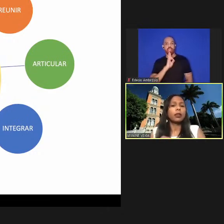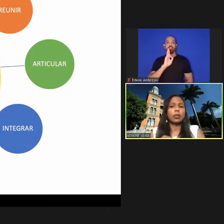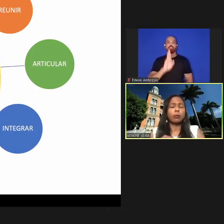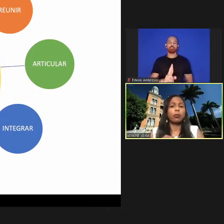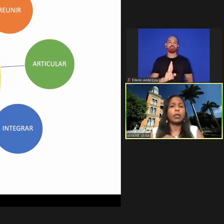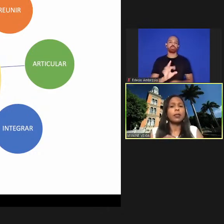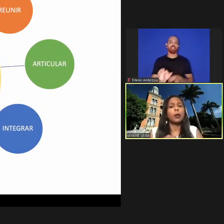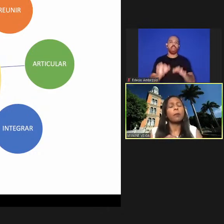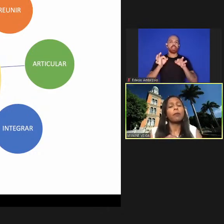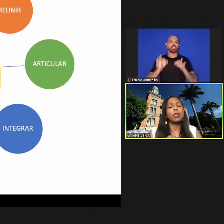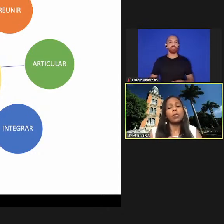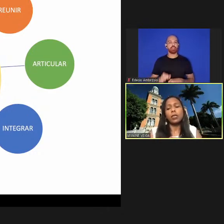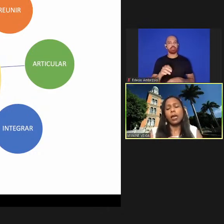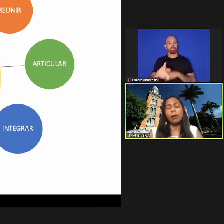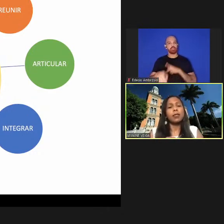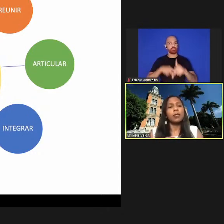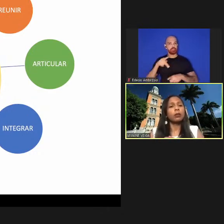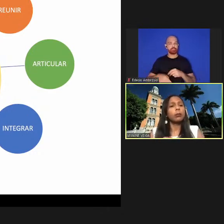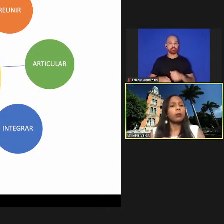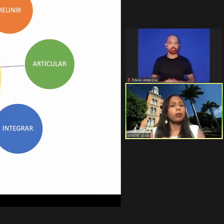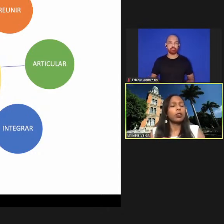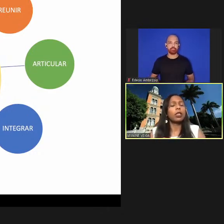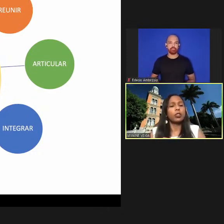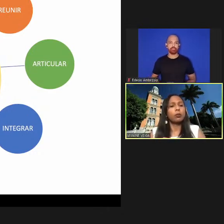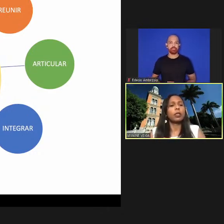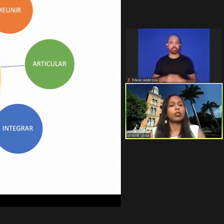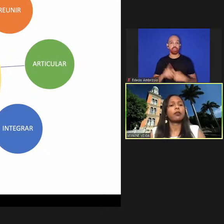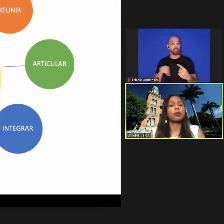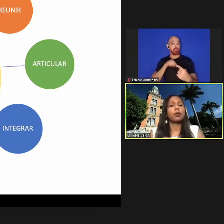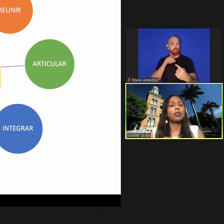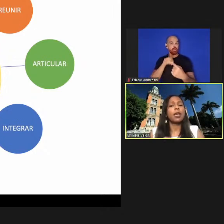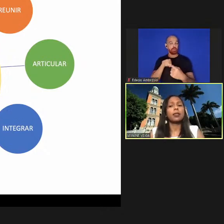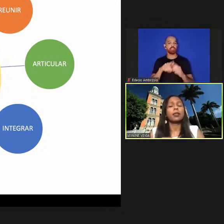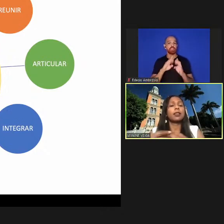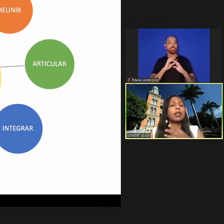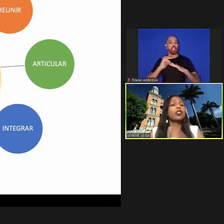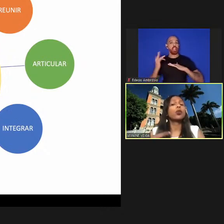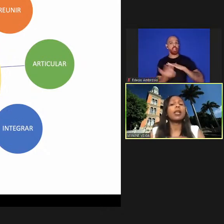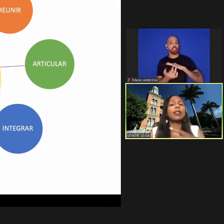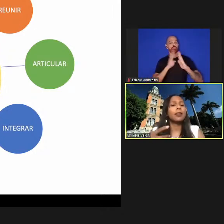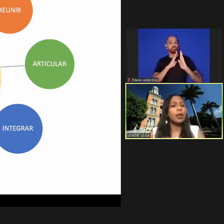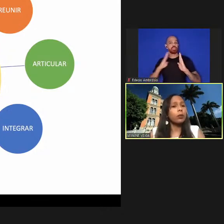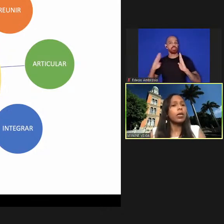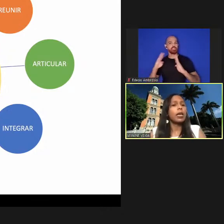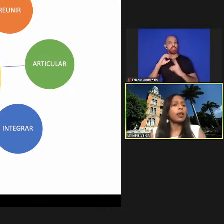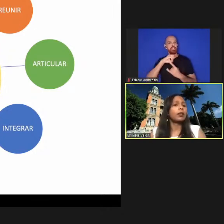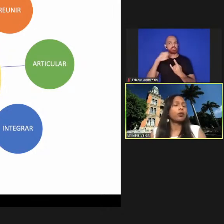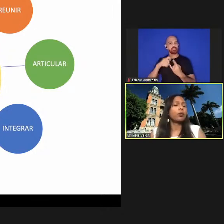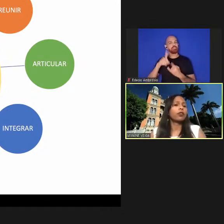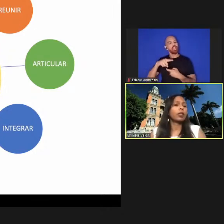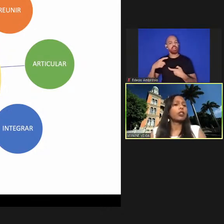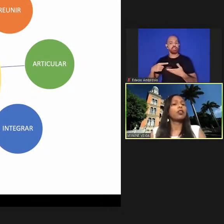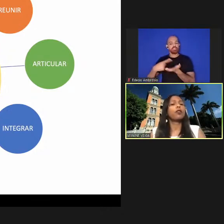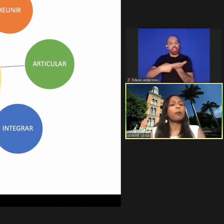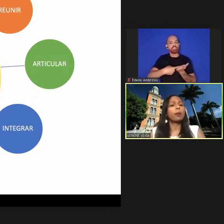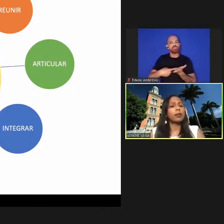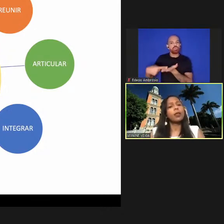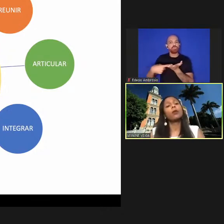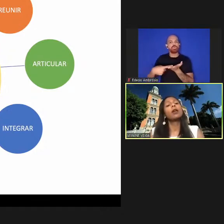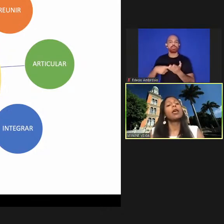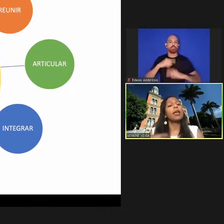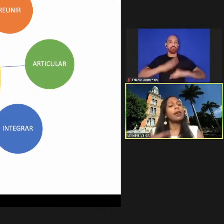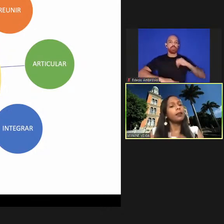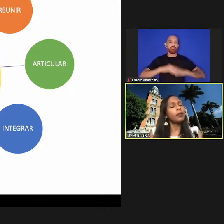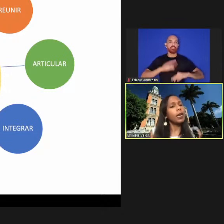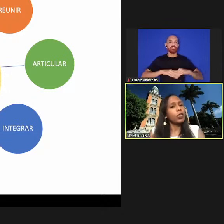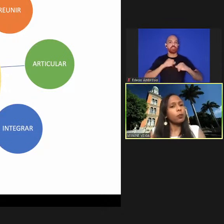adequada a nossa população e a missão da rede de bibliotecas da Fiocruz é essa dessa articulação entre os profissionais de informação